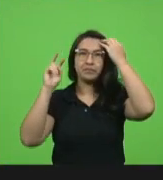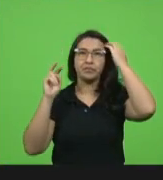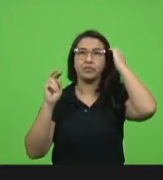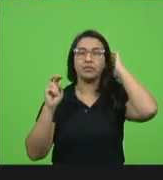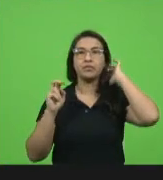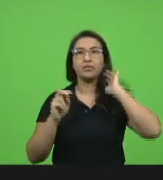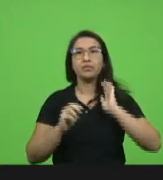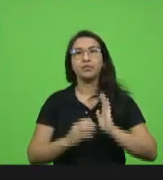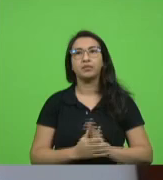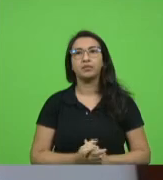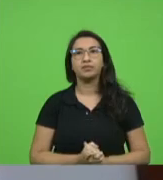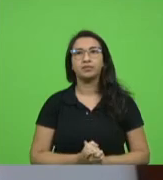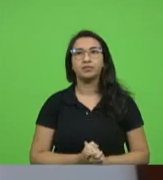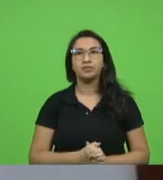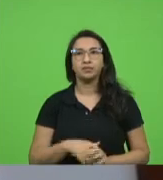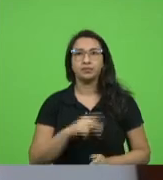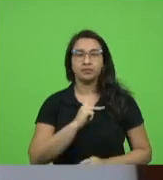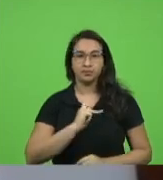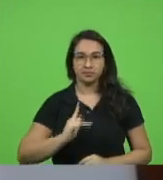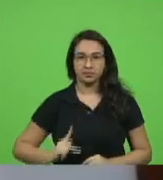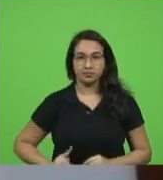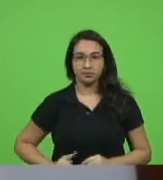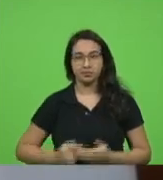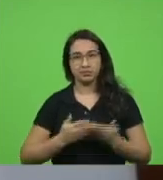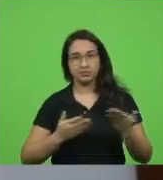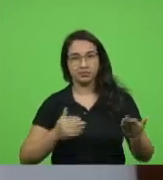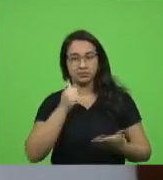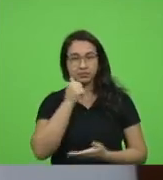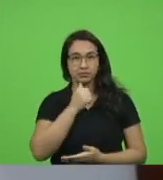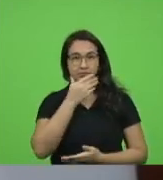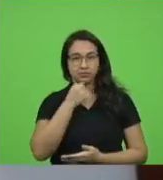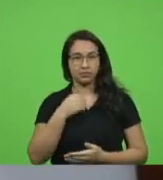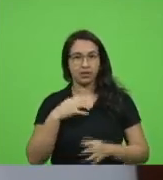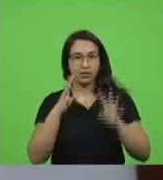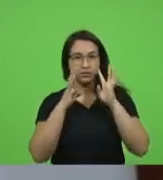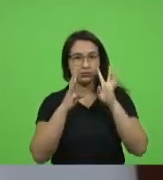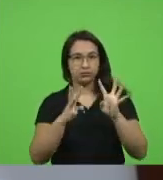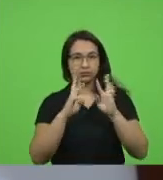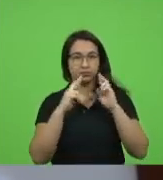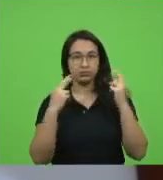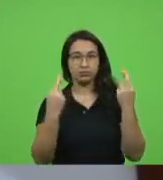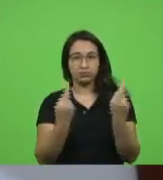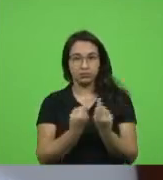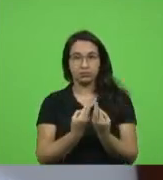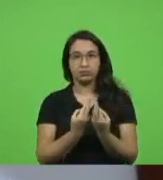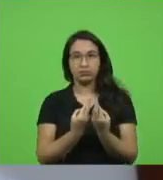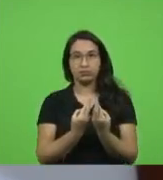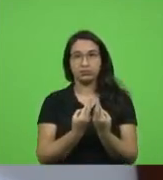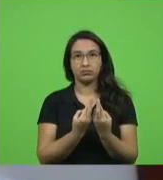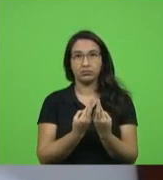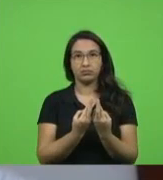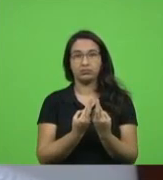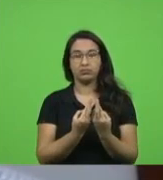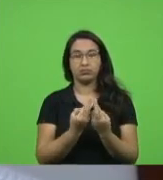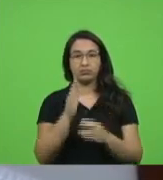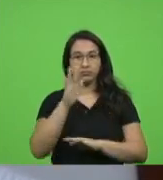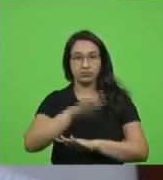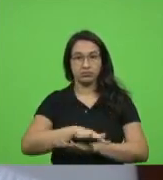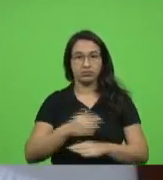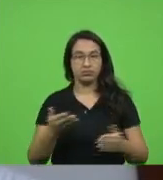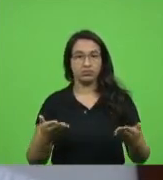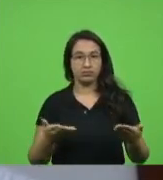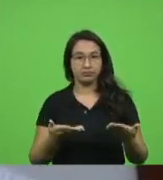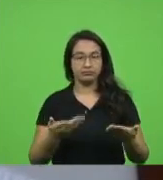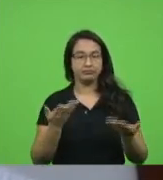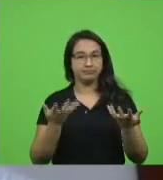senhor presidente senhoras e senhores deputados eu tenho acompanhado a reunião dessa tarde eu queria